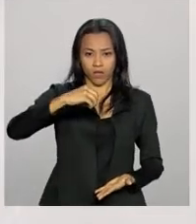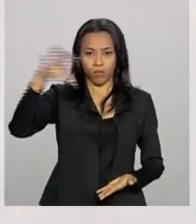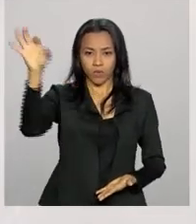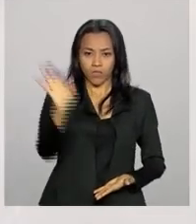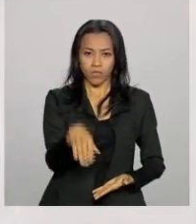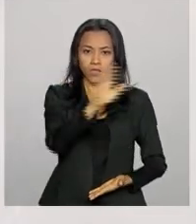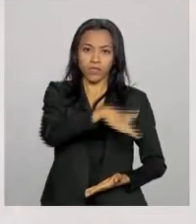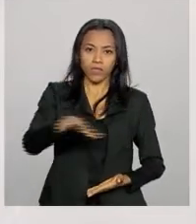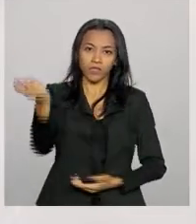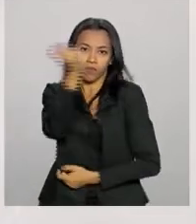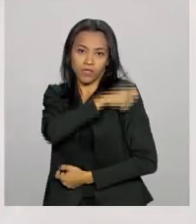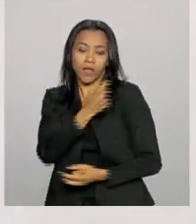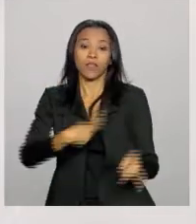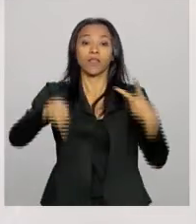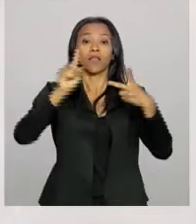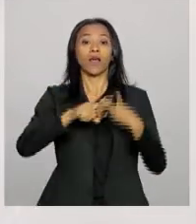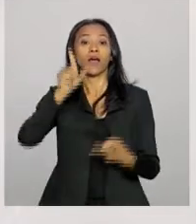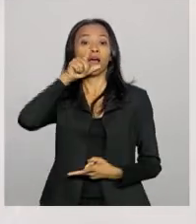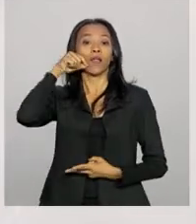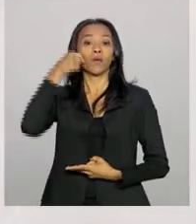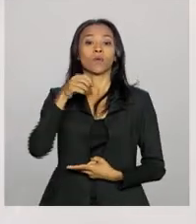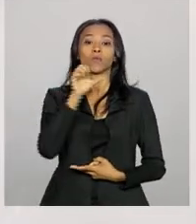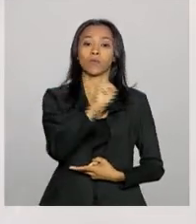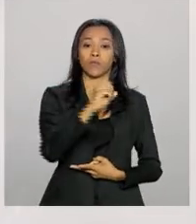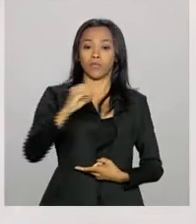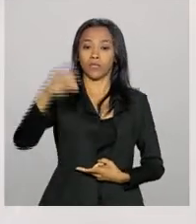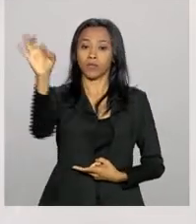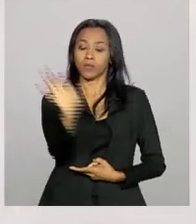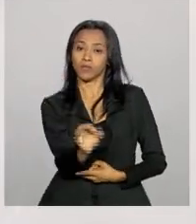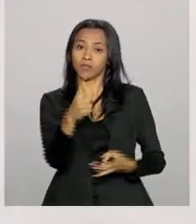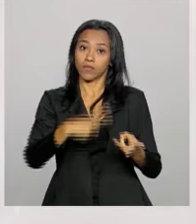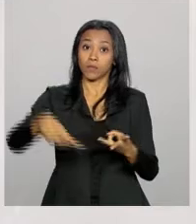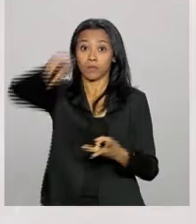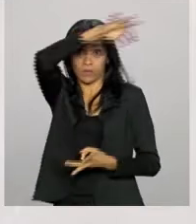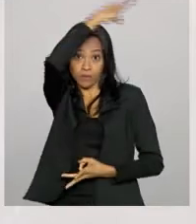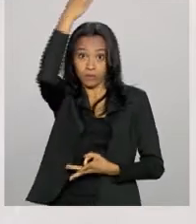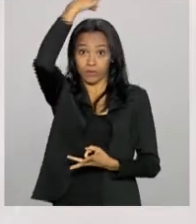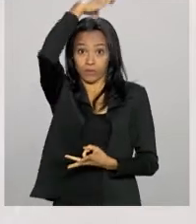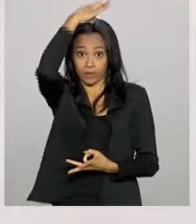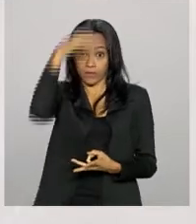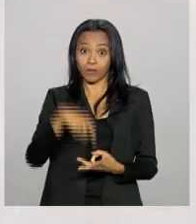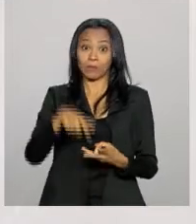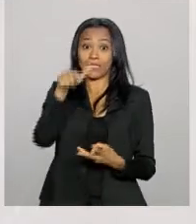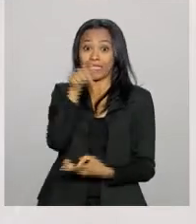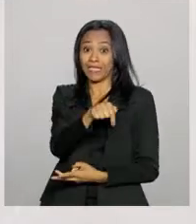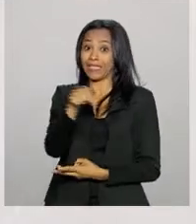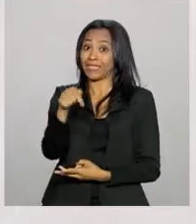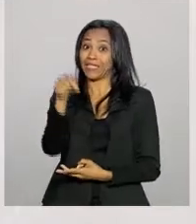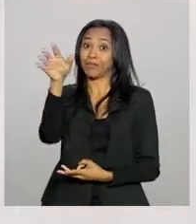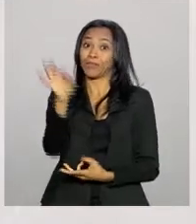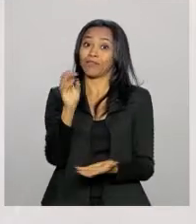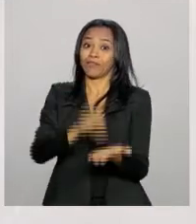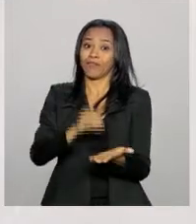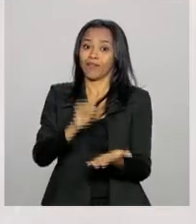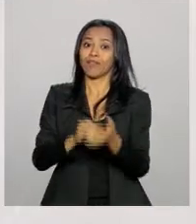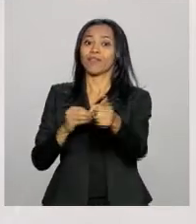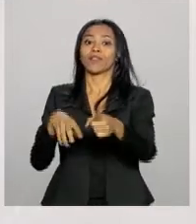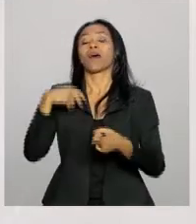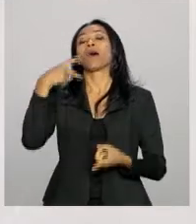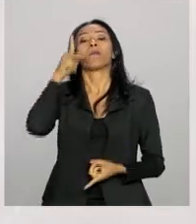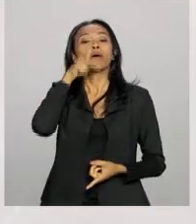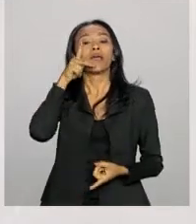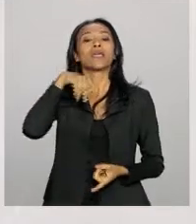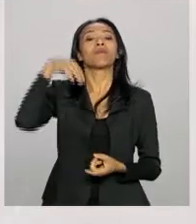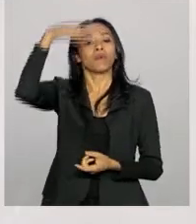crianças. Alagoas, 80%. Espírito Santo, 77%. Paraíba e